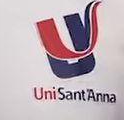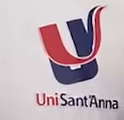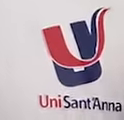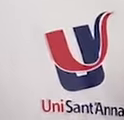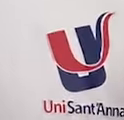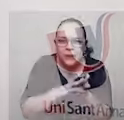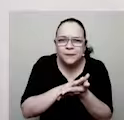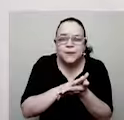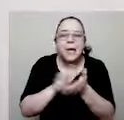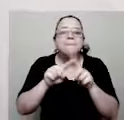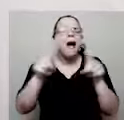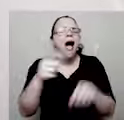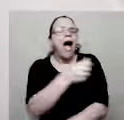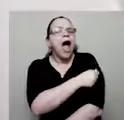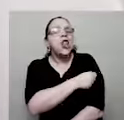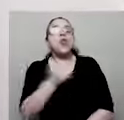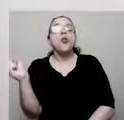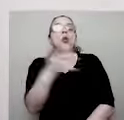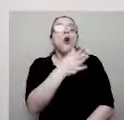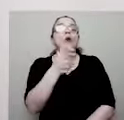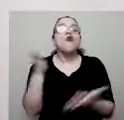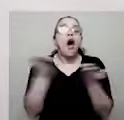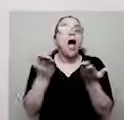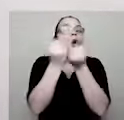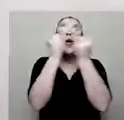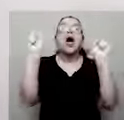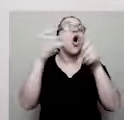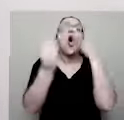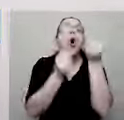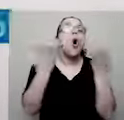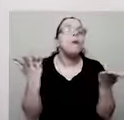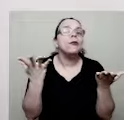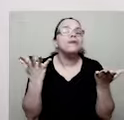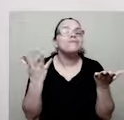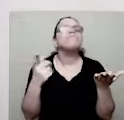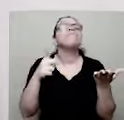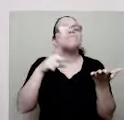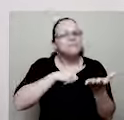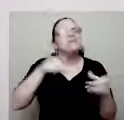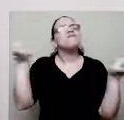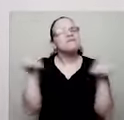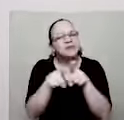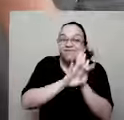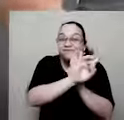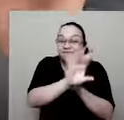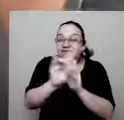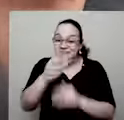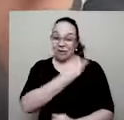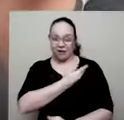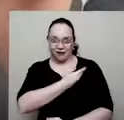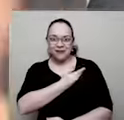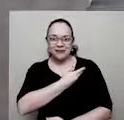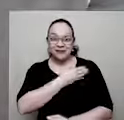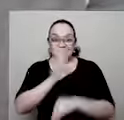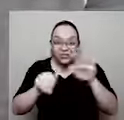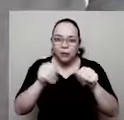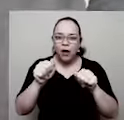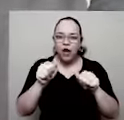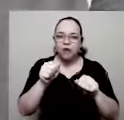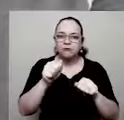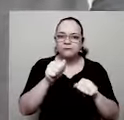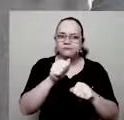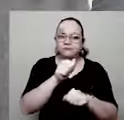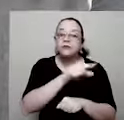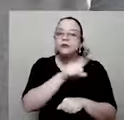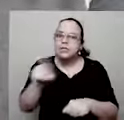Se for um aluno novo que entrou agora pelas seletivas atléticas, tem benefícios também. Entra lá no chat e busque por